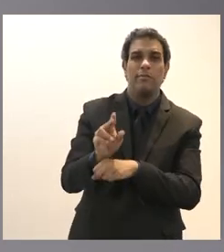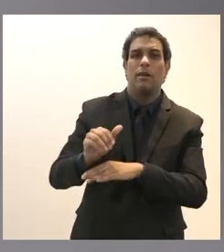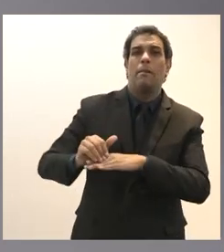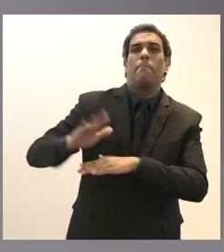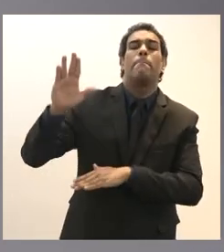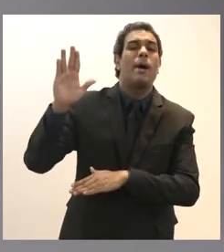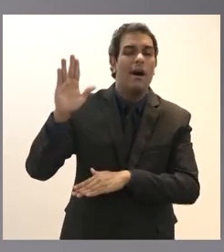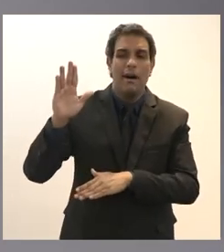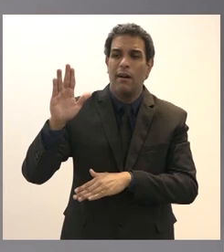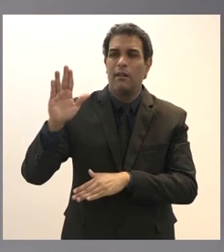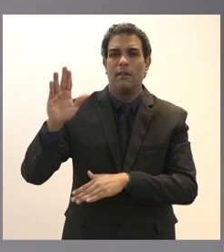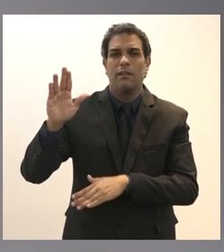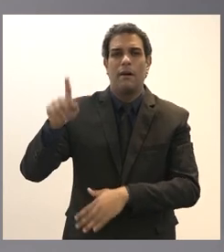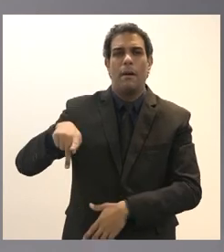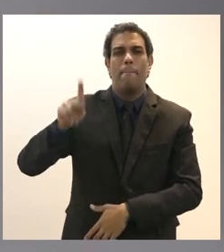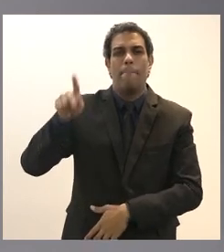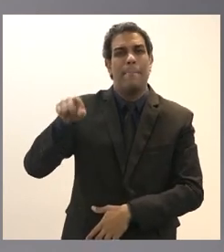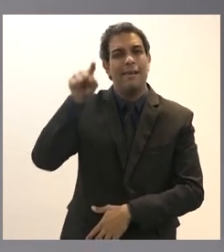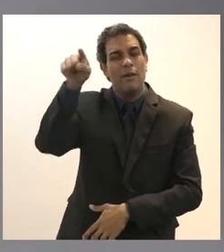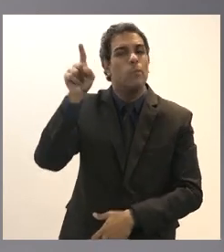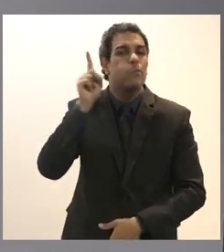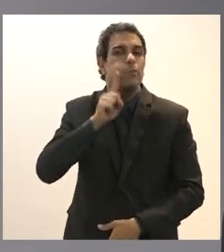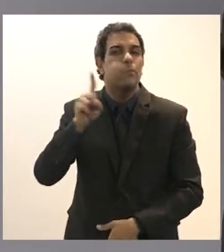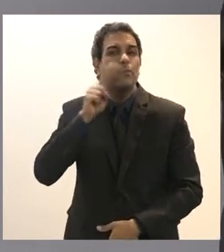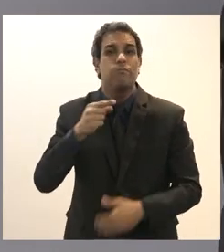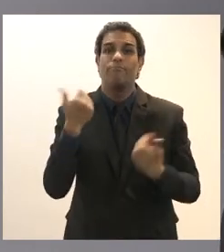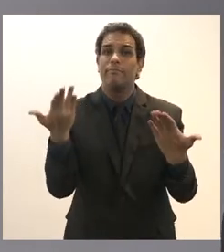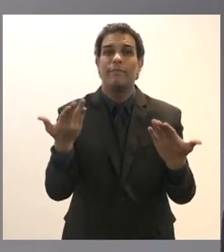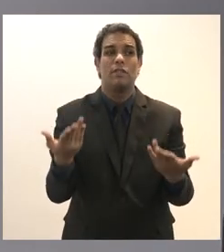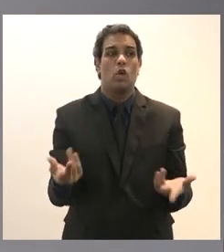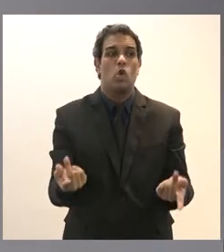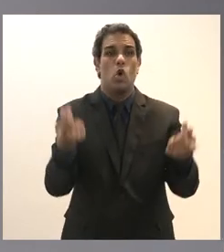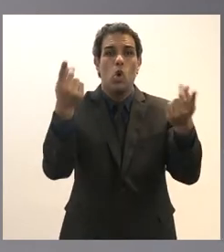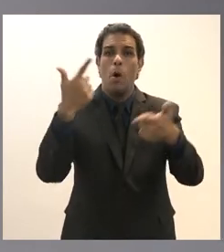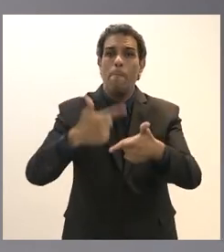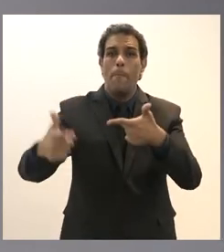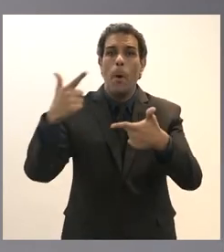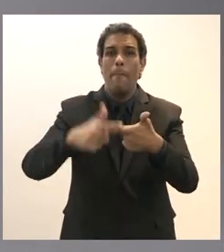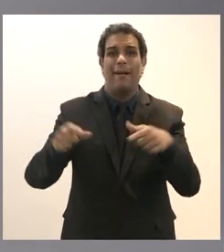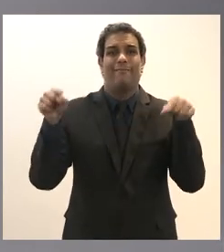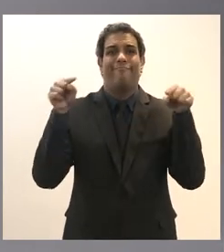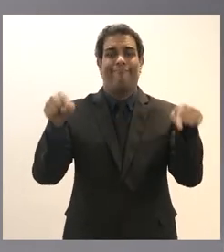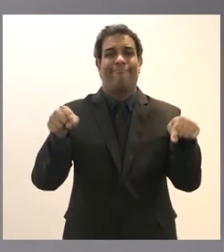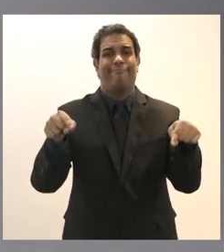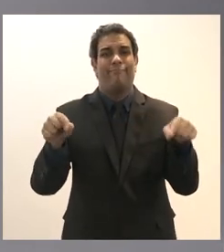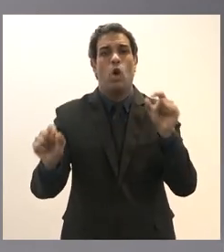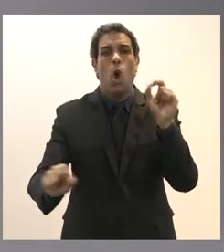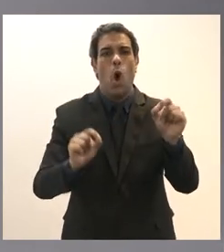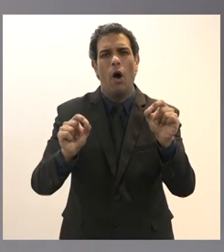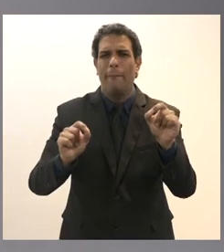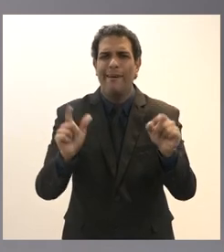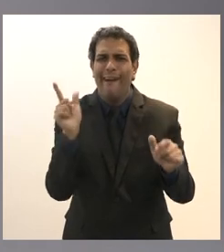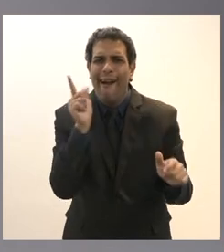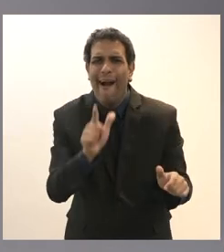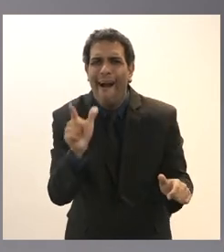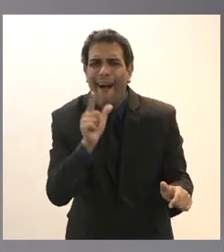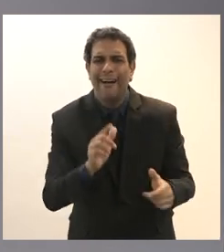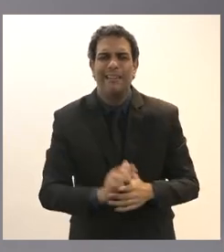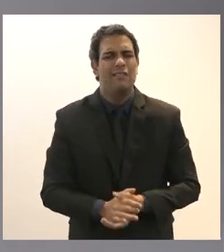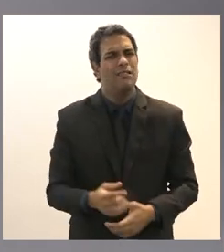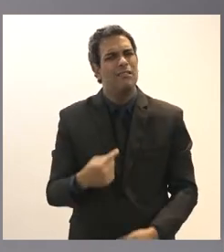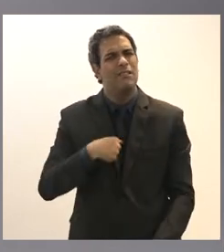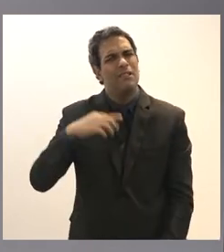importando dos Estados Unidos então está aí o preço do combustível e que ninguém suporta e eu fico